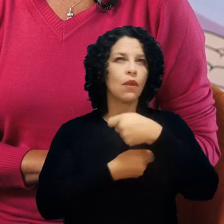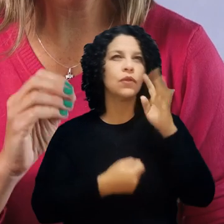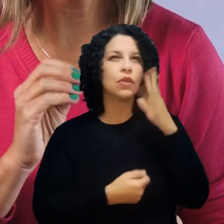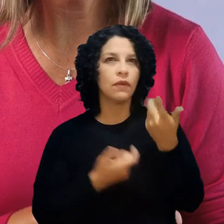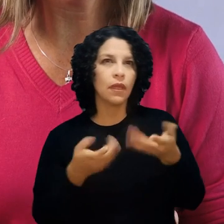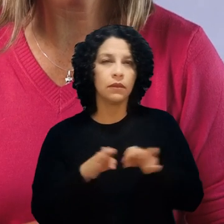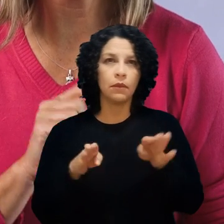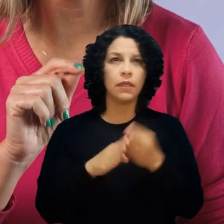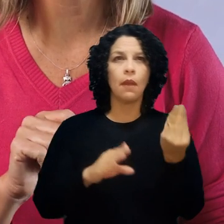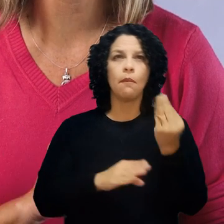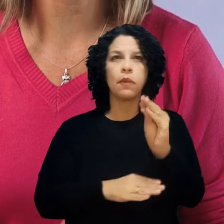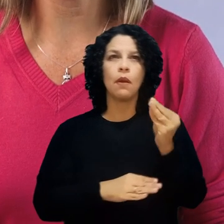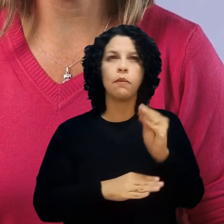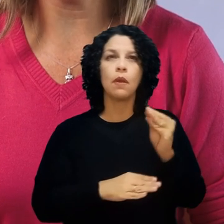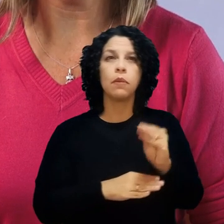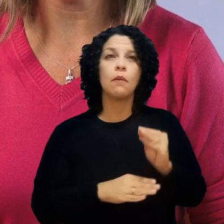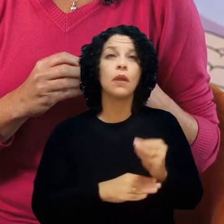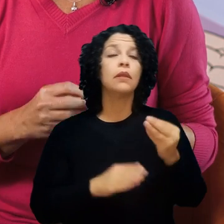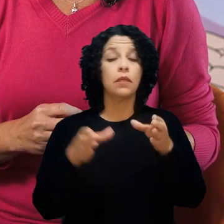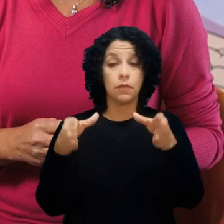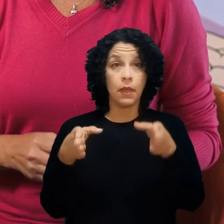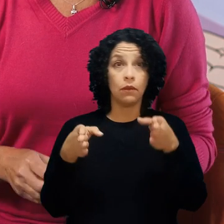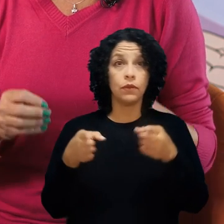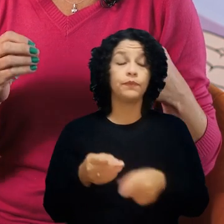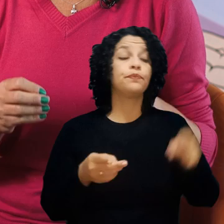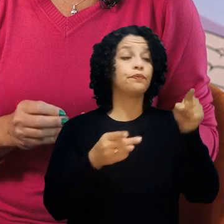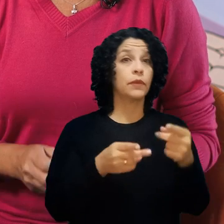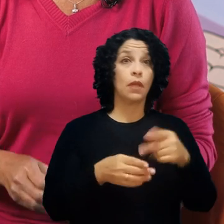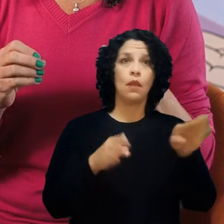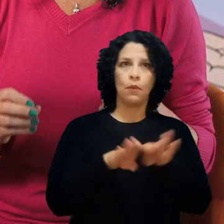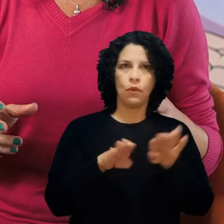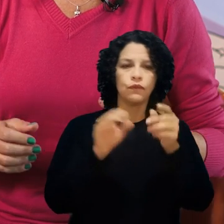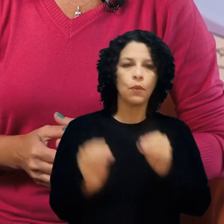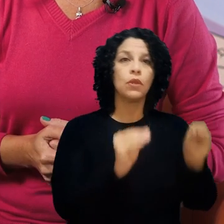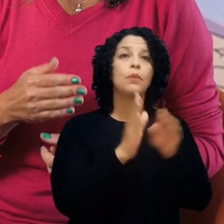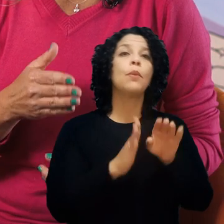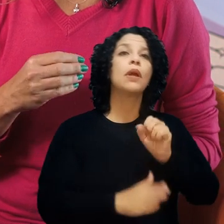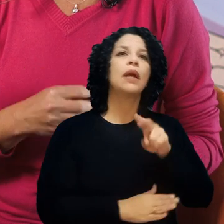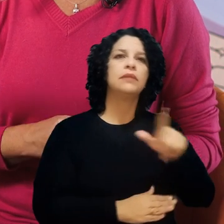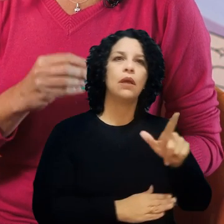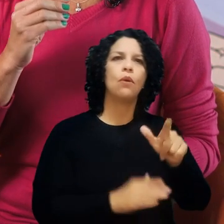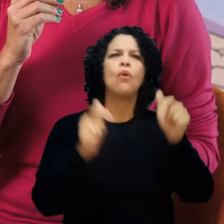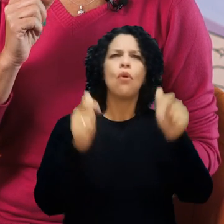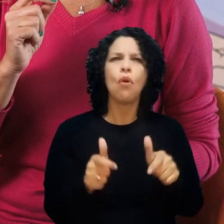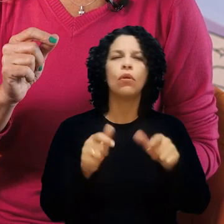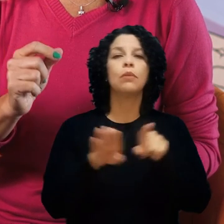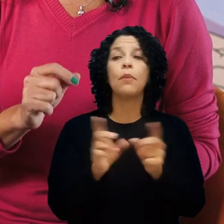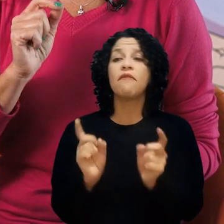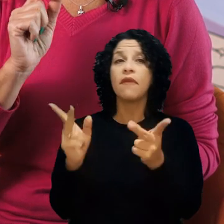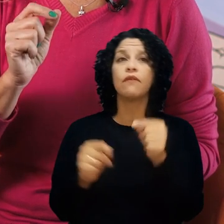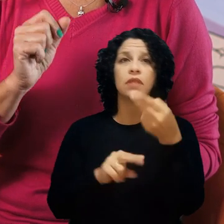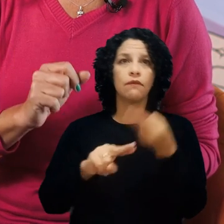resolver? Insira essas informações nesse bloco. Na sequência, vamos para o bloco Canais. Defina aqui os canais de